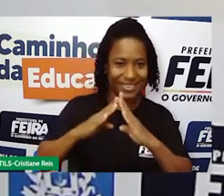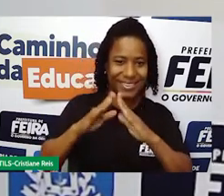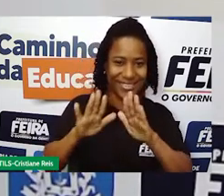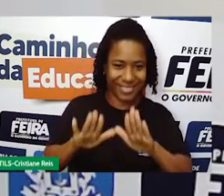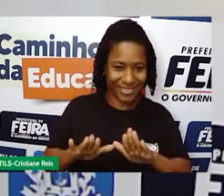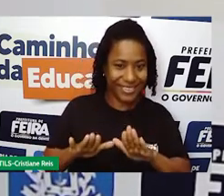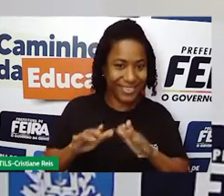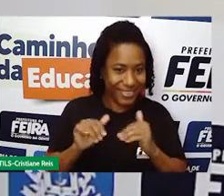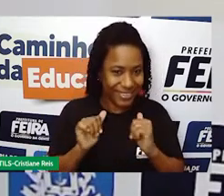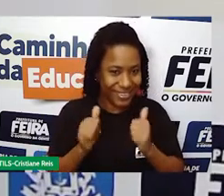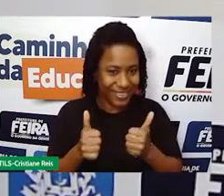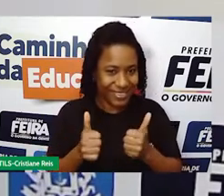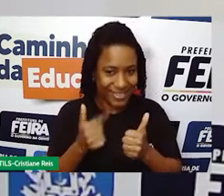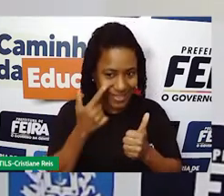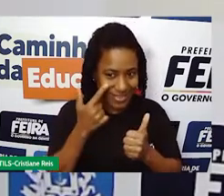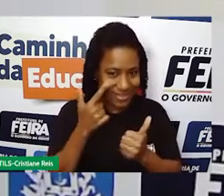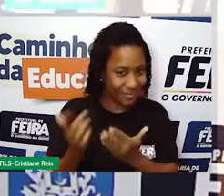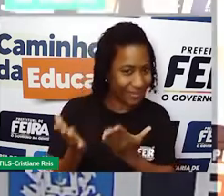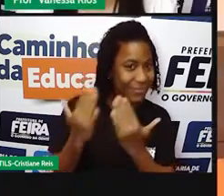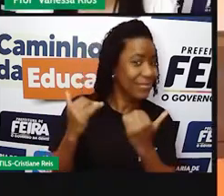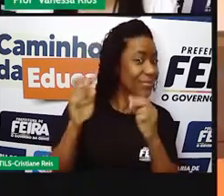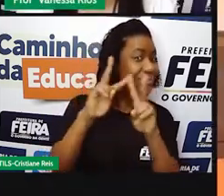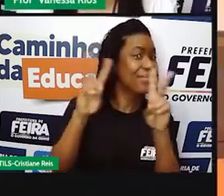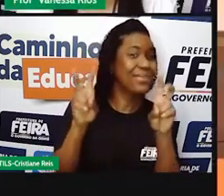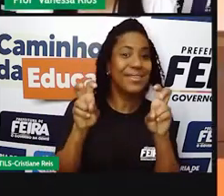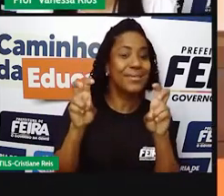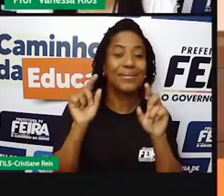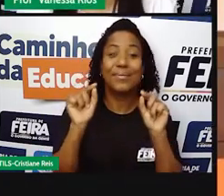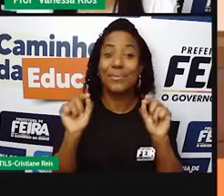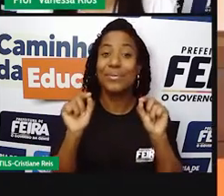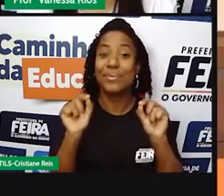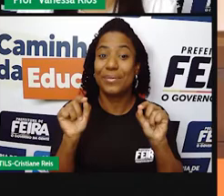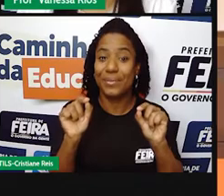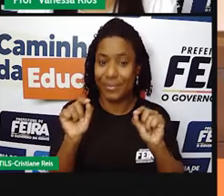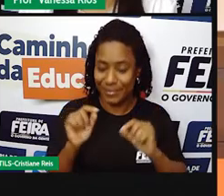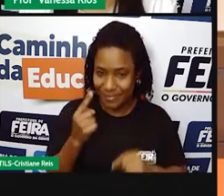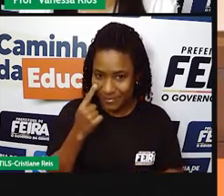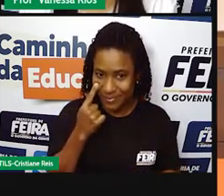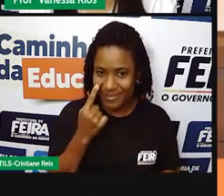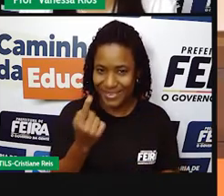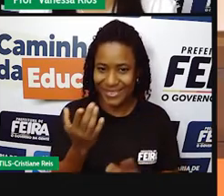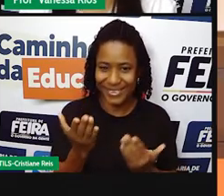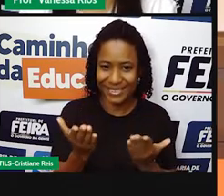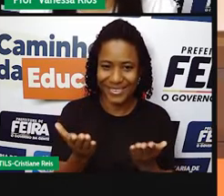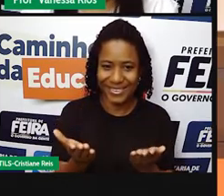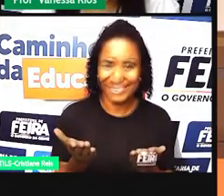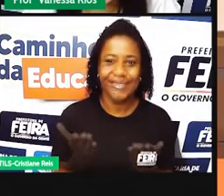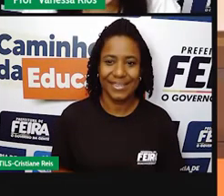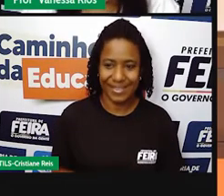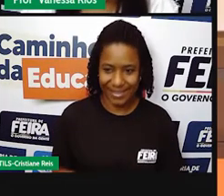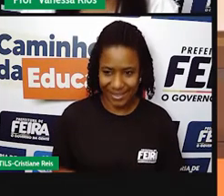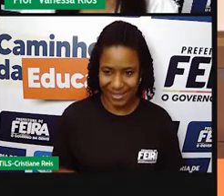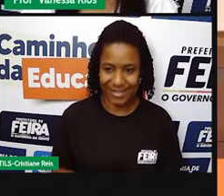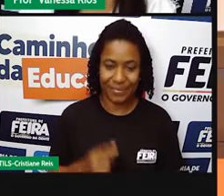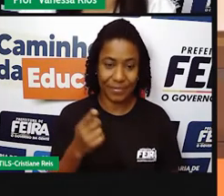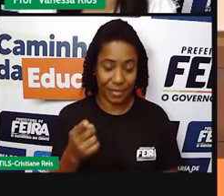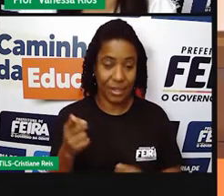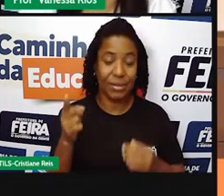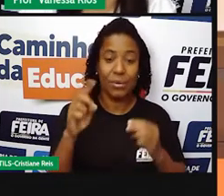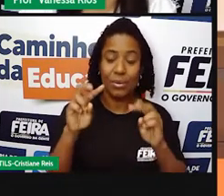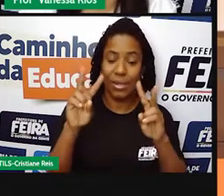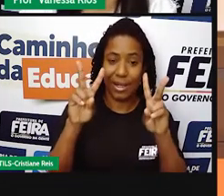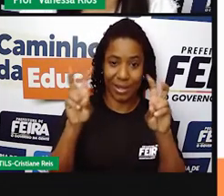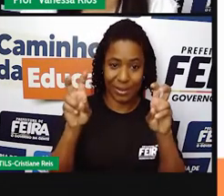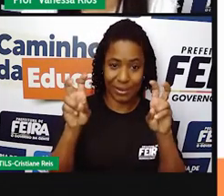Saber sobre o que nós estudaremos agora? Olha só, turma, nossa aula agora de ciências humanas.